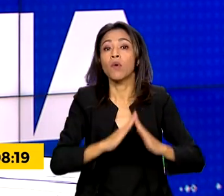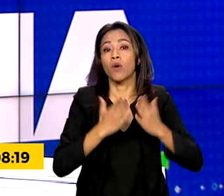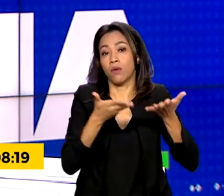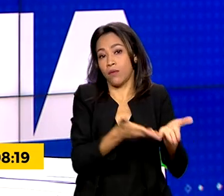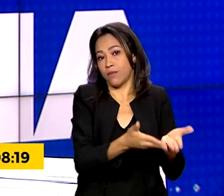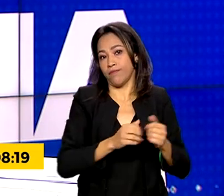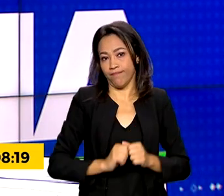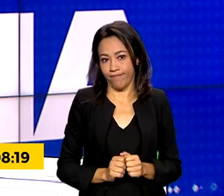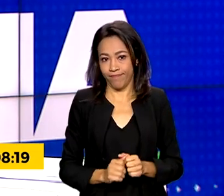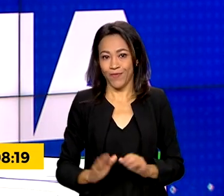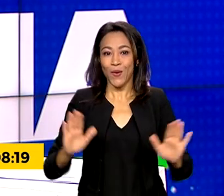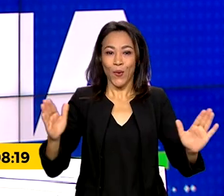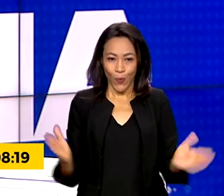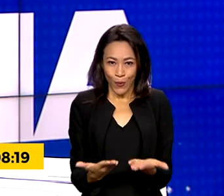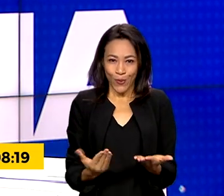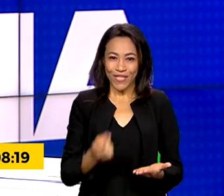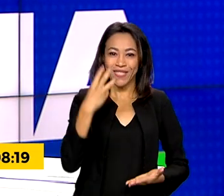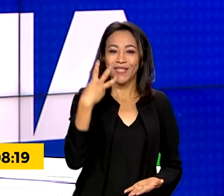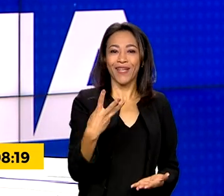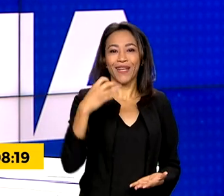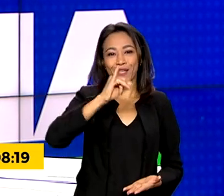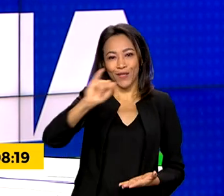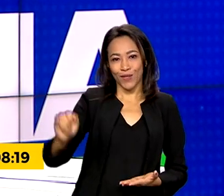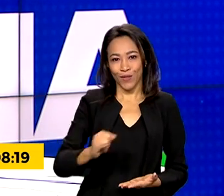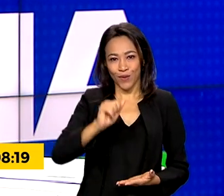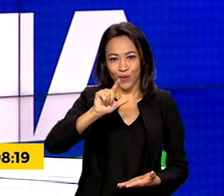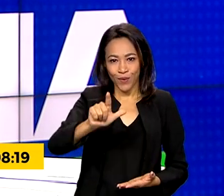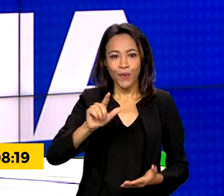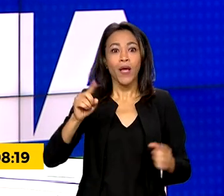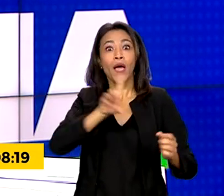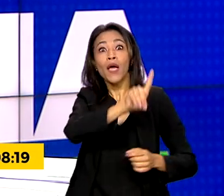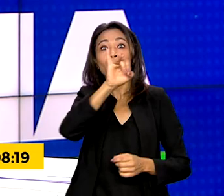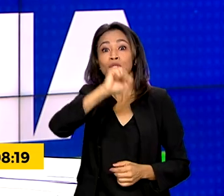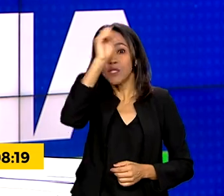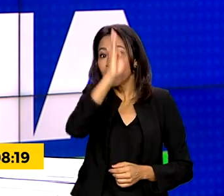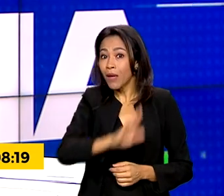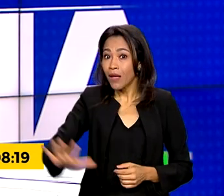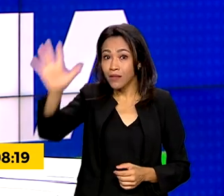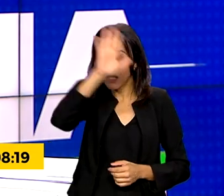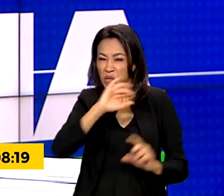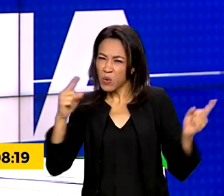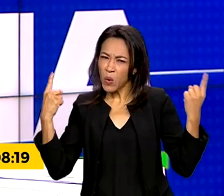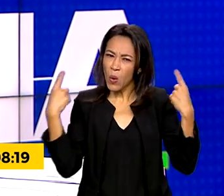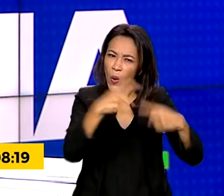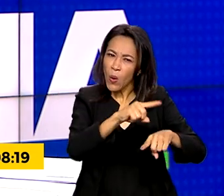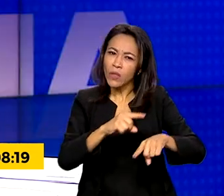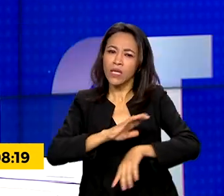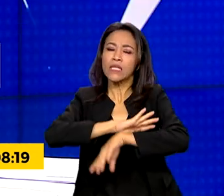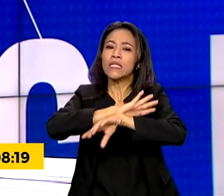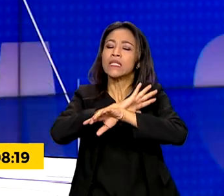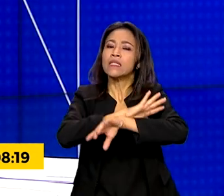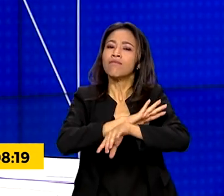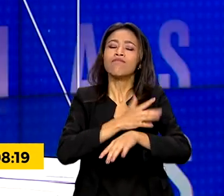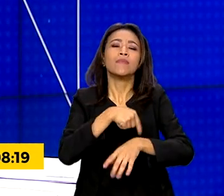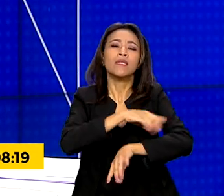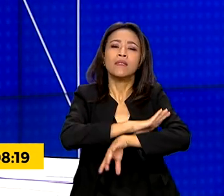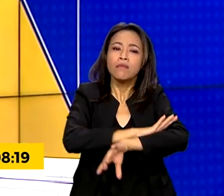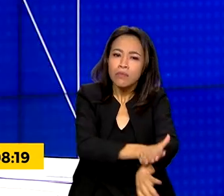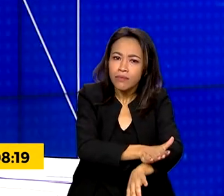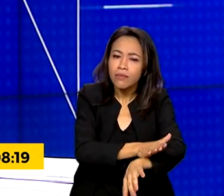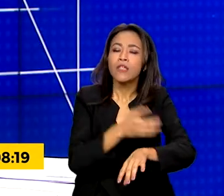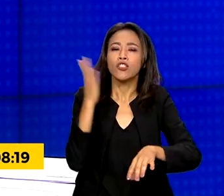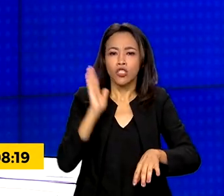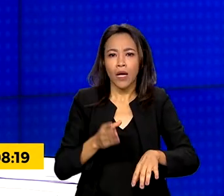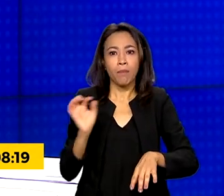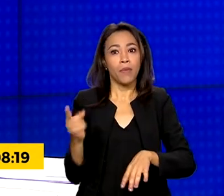Hoje, 3 de julho, é Dia Nacional de Combate à Discriminação Racial. Nesta data, foi lançada a primeira lei contra o